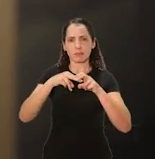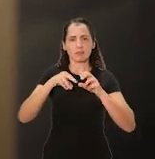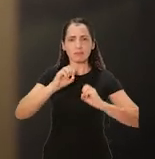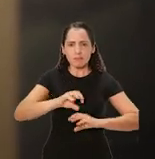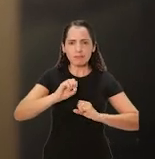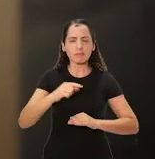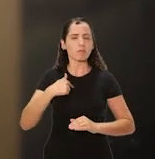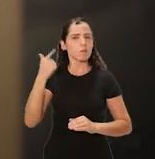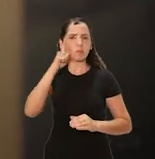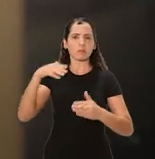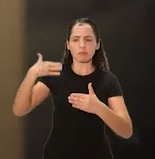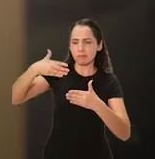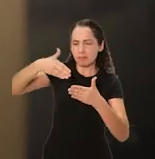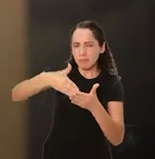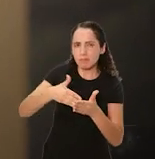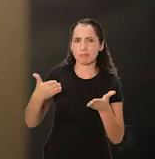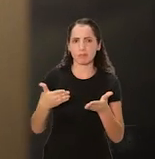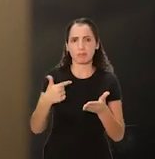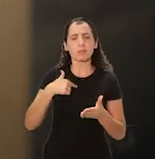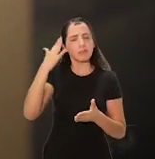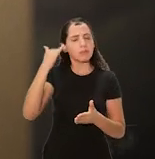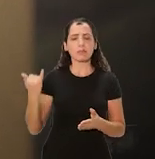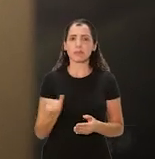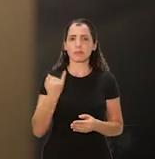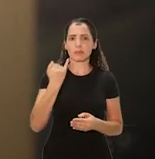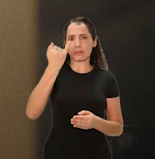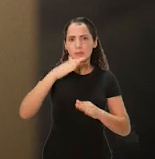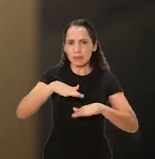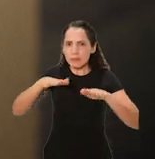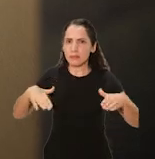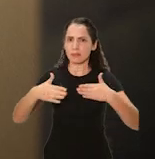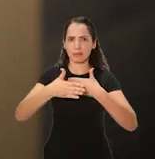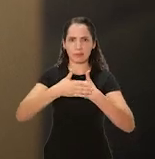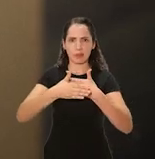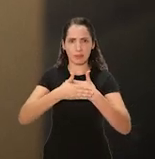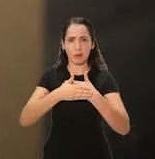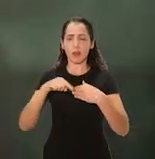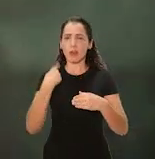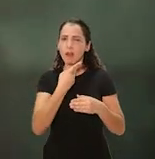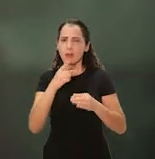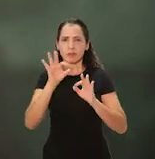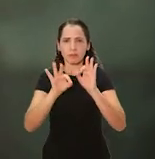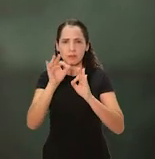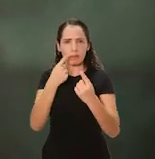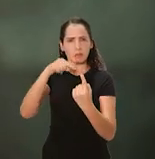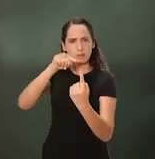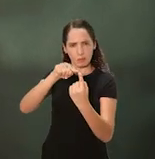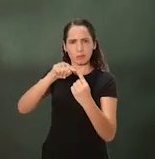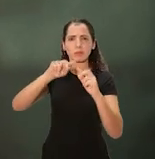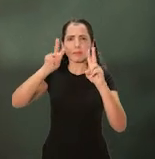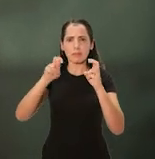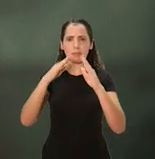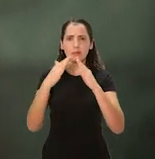Foi a educação que me trouxe até aqui. E eu sei o quanto ela é importante para as nossas crianças, para a nossa cidade. E a gente traçou um plano